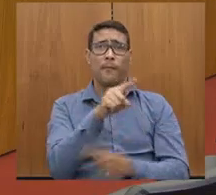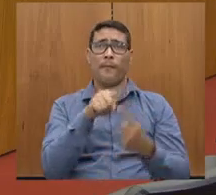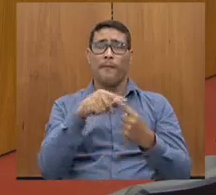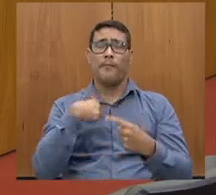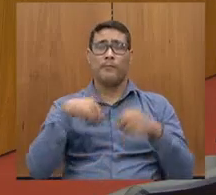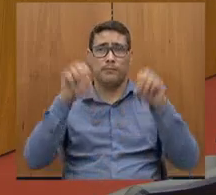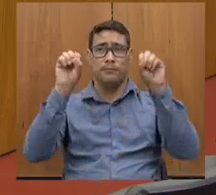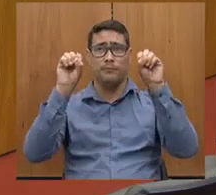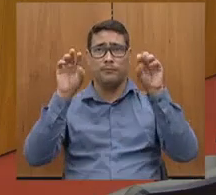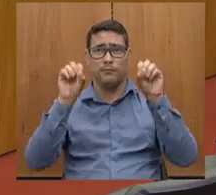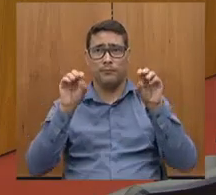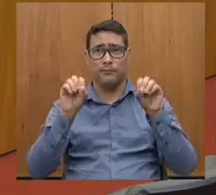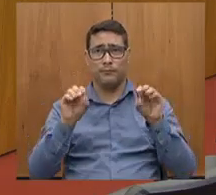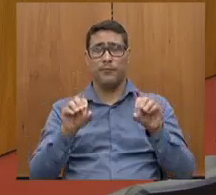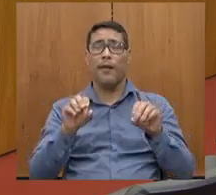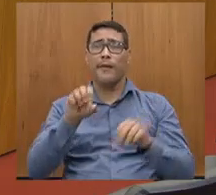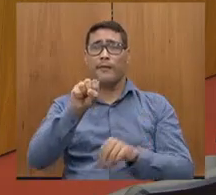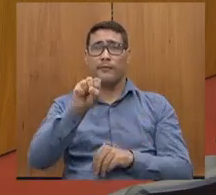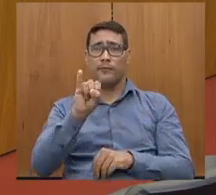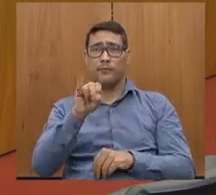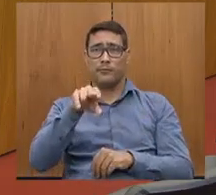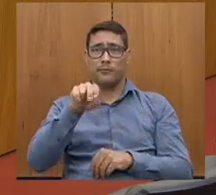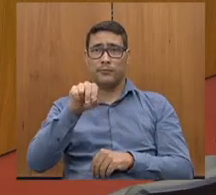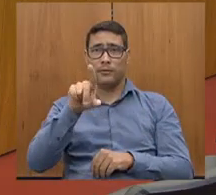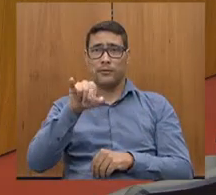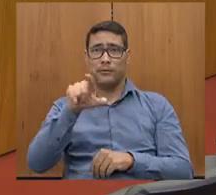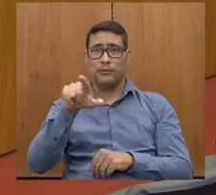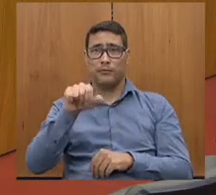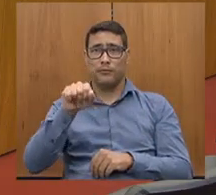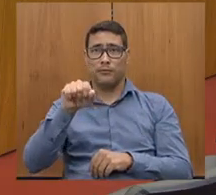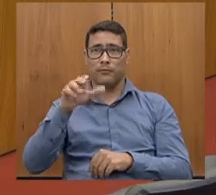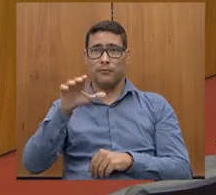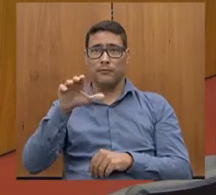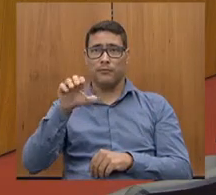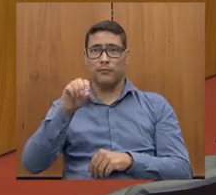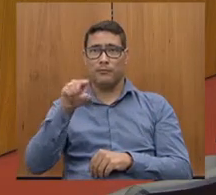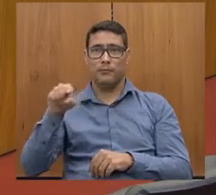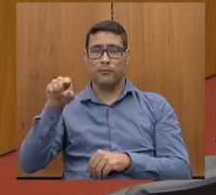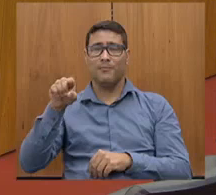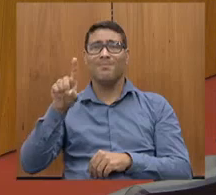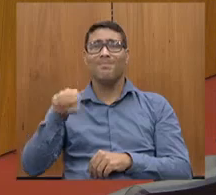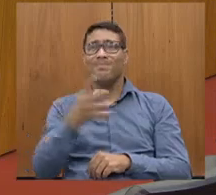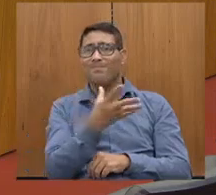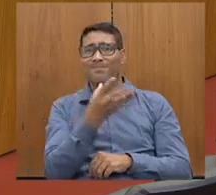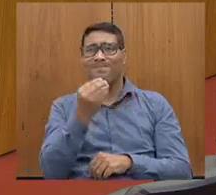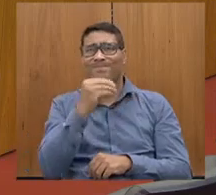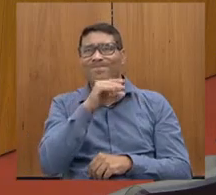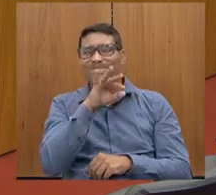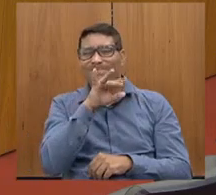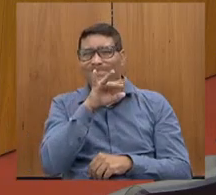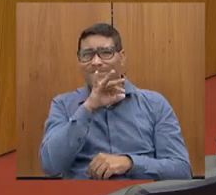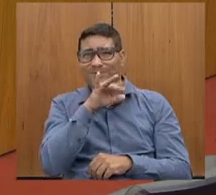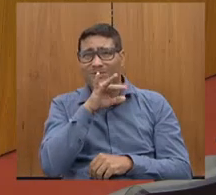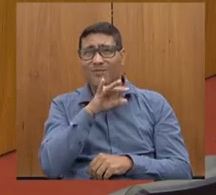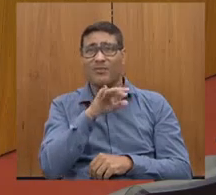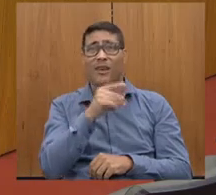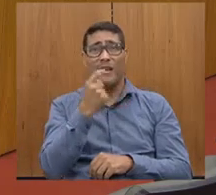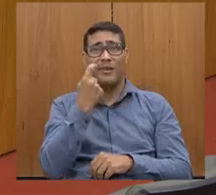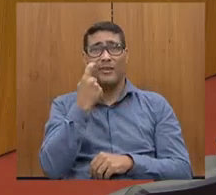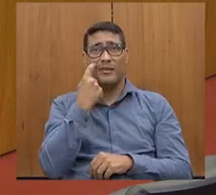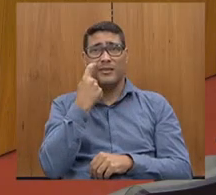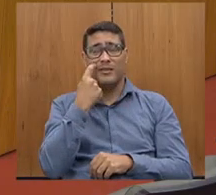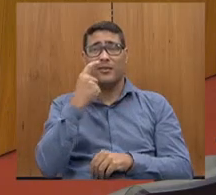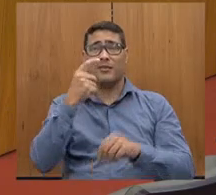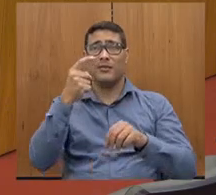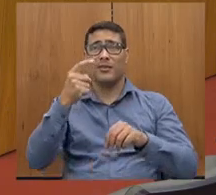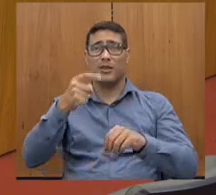Coincidentemente, eu estive na sexta-feira, ou quinta, quinta, quarta-feira, quarta-feira à noite, a hora que eu passei tinha acabado